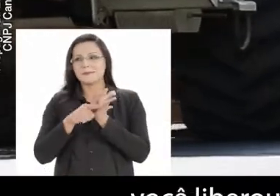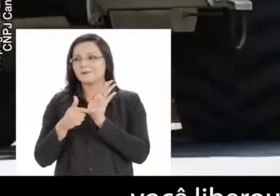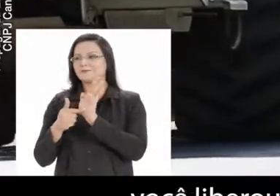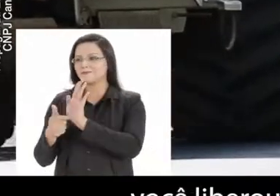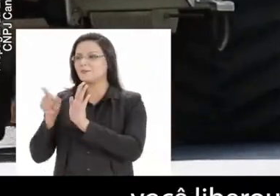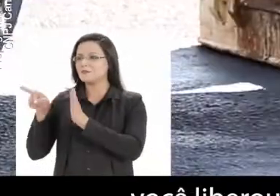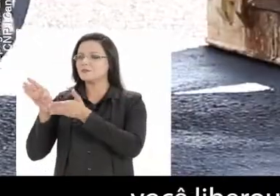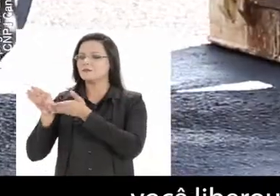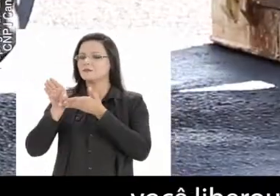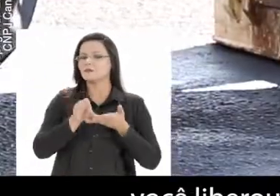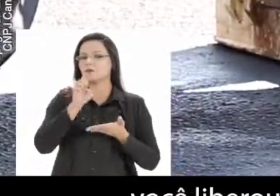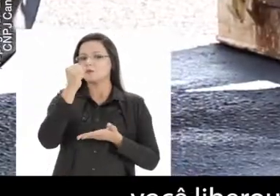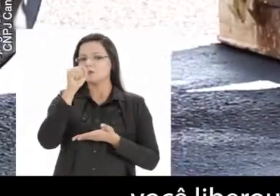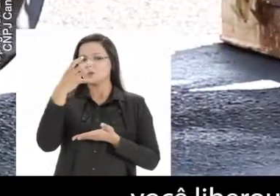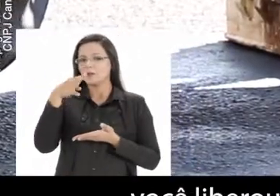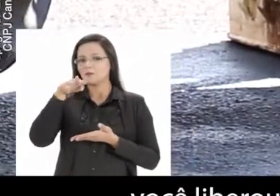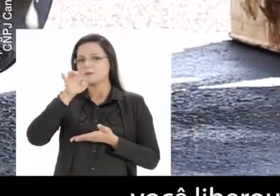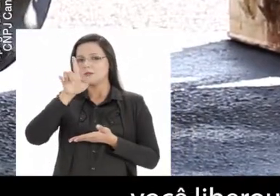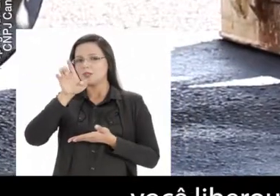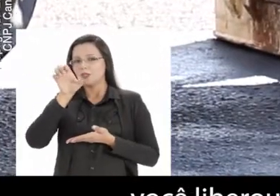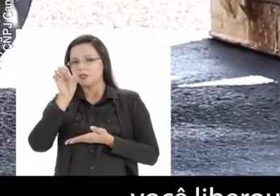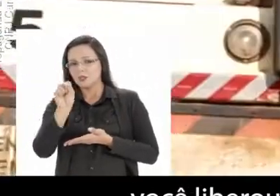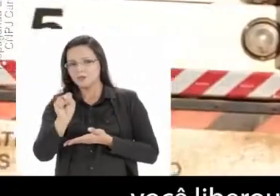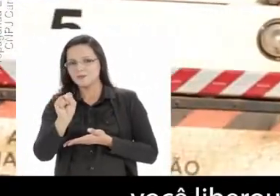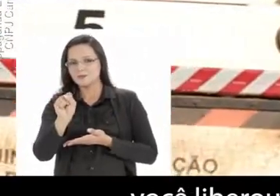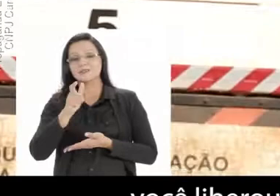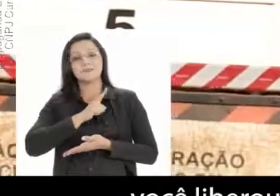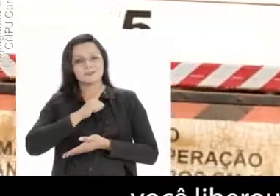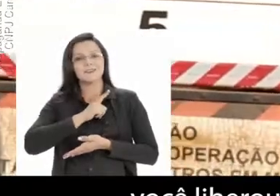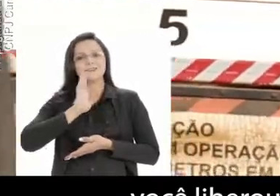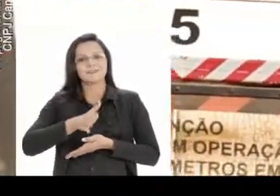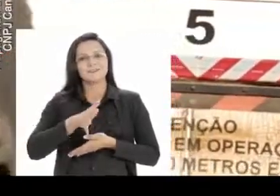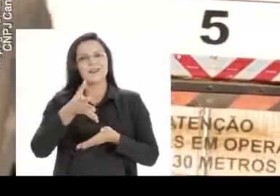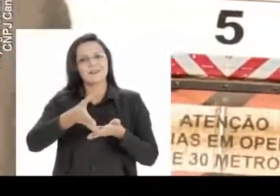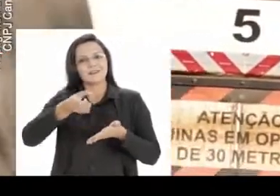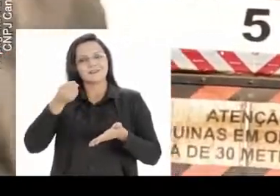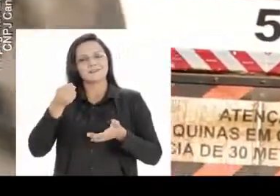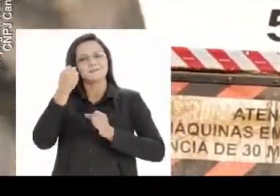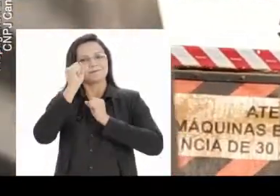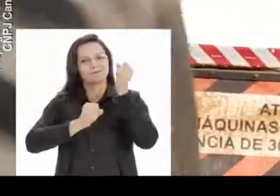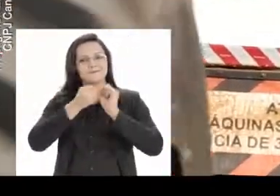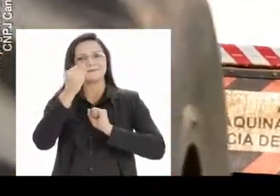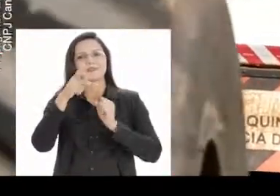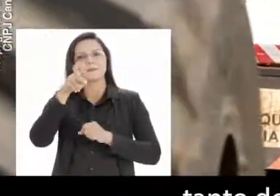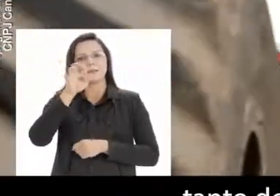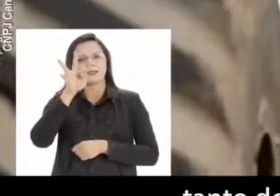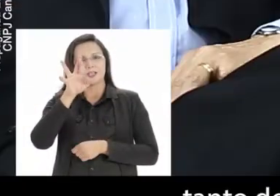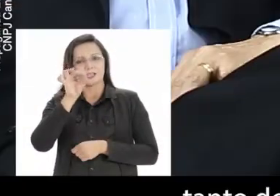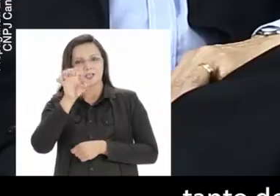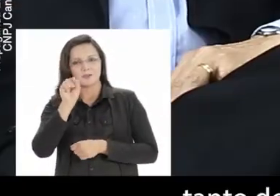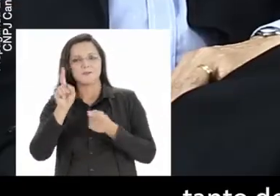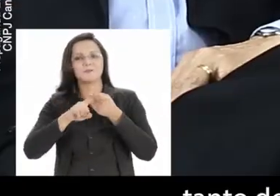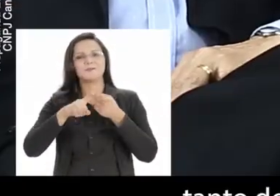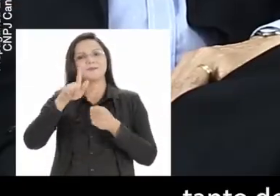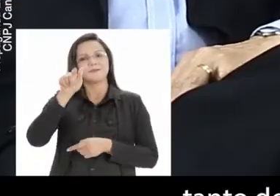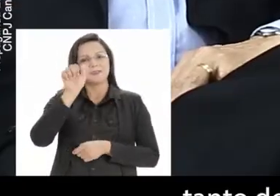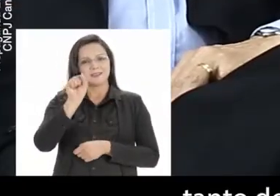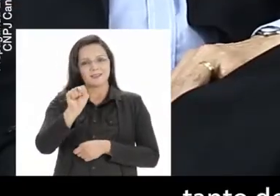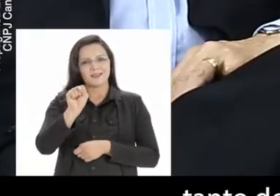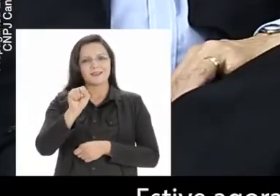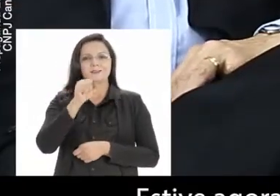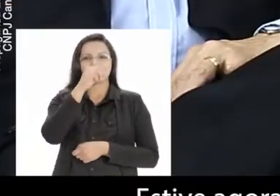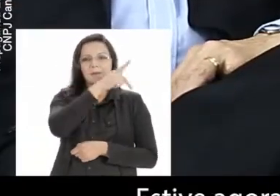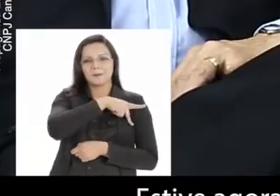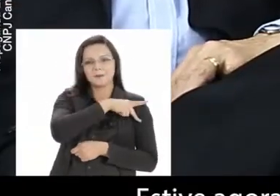liberou na época, 84 milhões, e está lá. Petróleo no litoral e gás na bacia do Parnaíba. Tanto do lado do Piauí, como do lado do Maranhão.